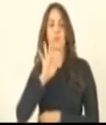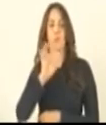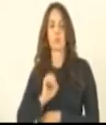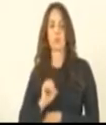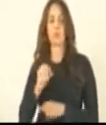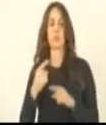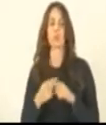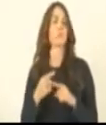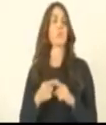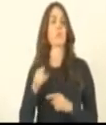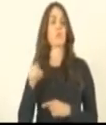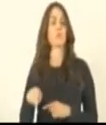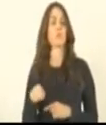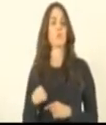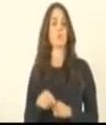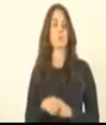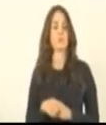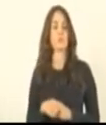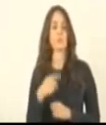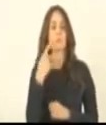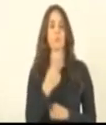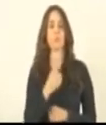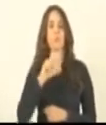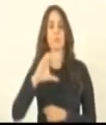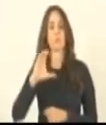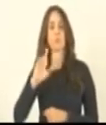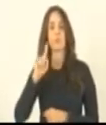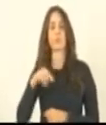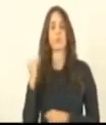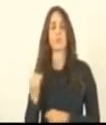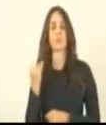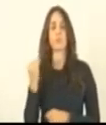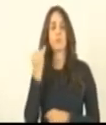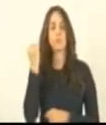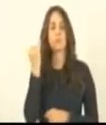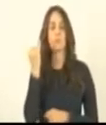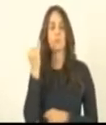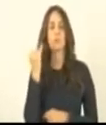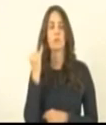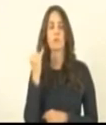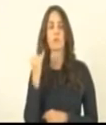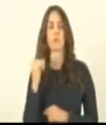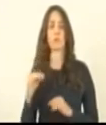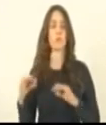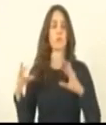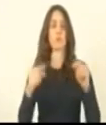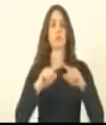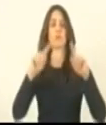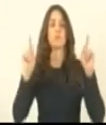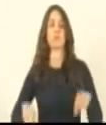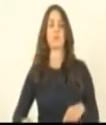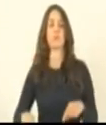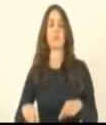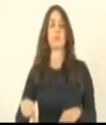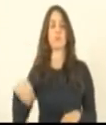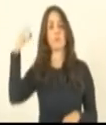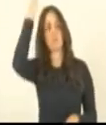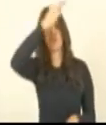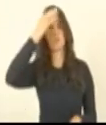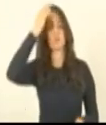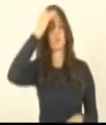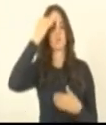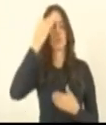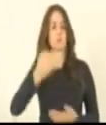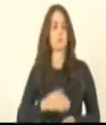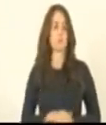PLC importante para todos os servidores públicos do Espírito Santo. Obrigado,